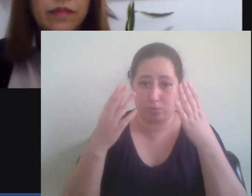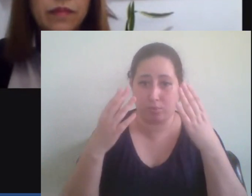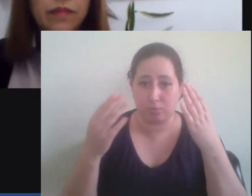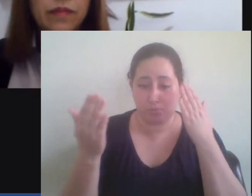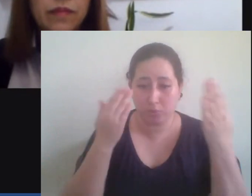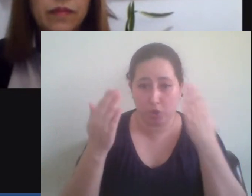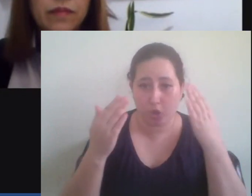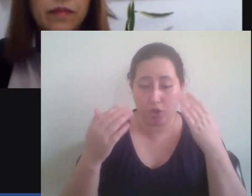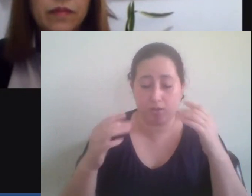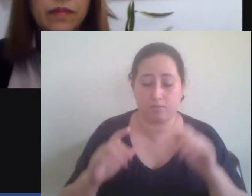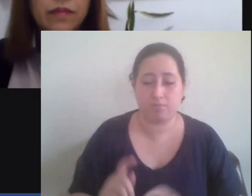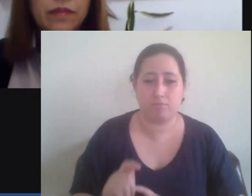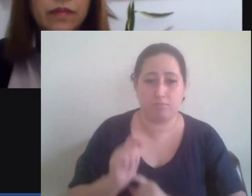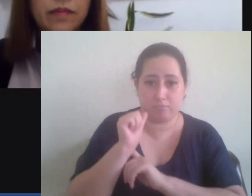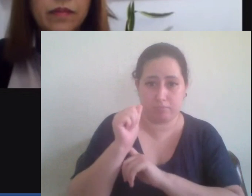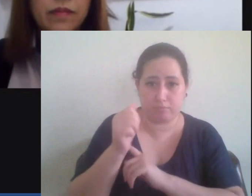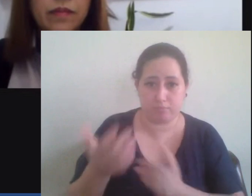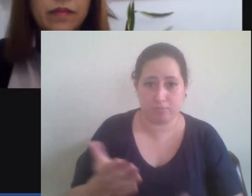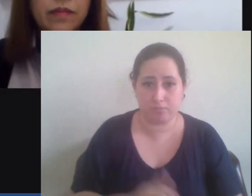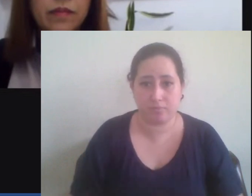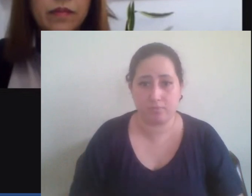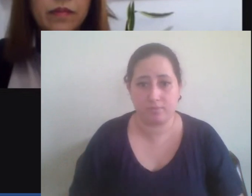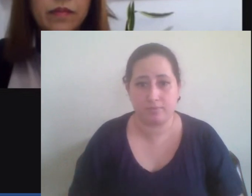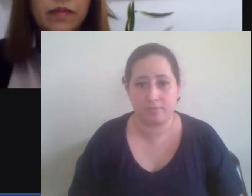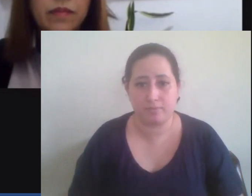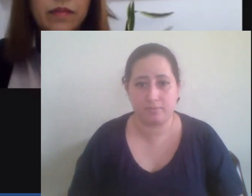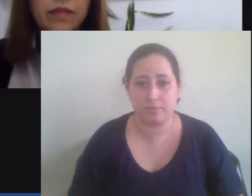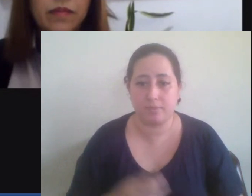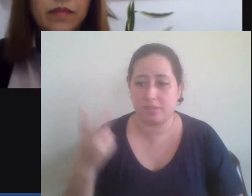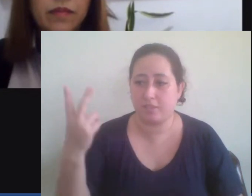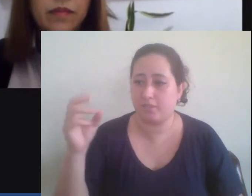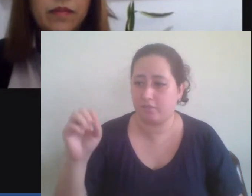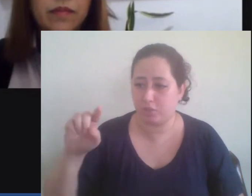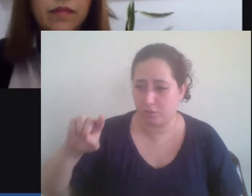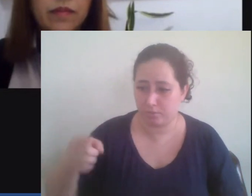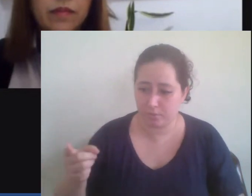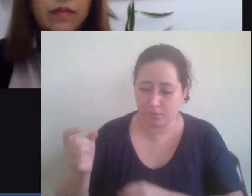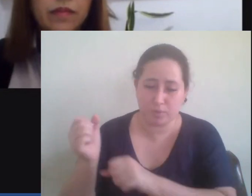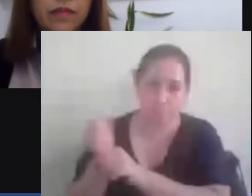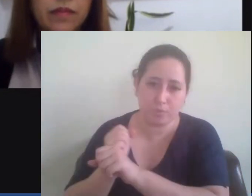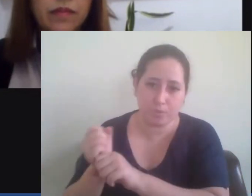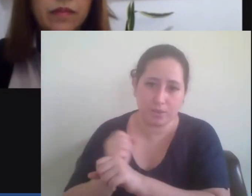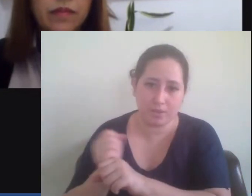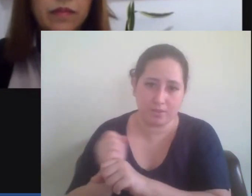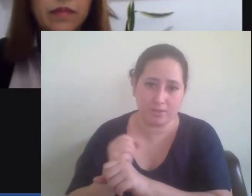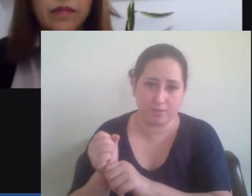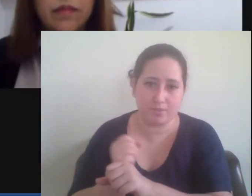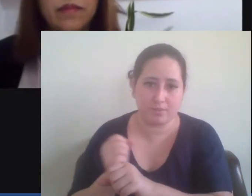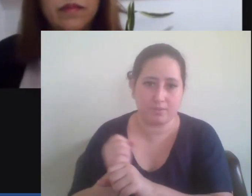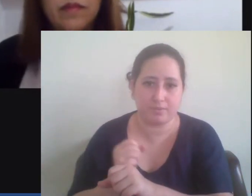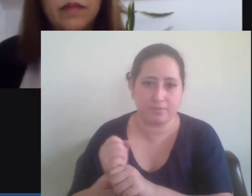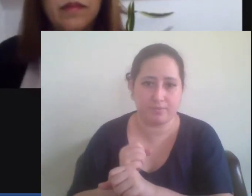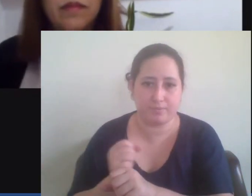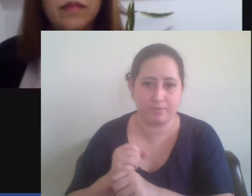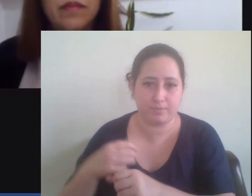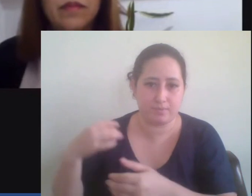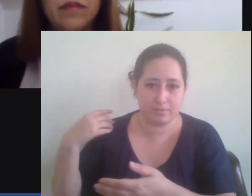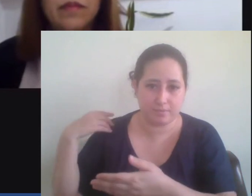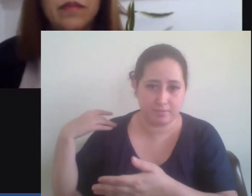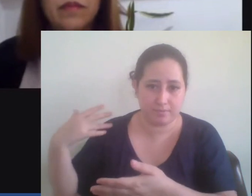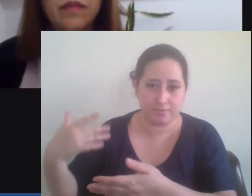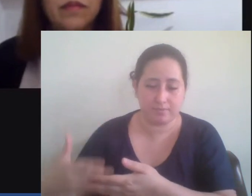que em 20 mil anos aí pegando até né